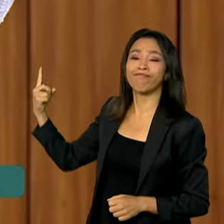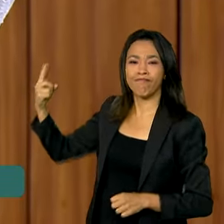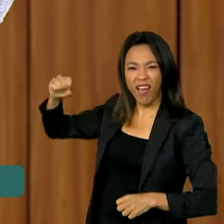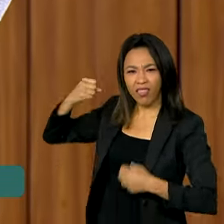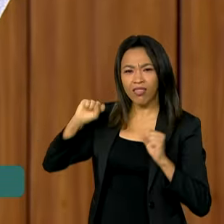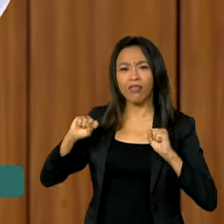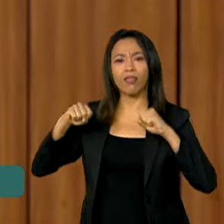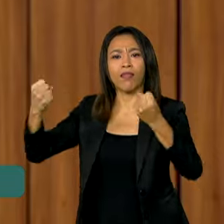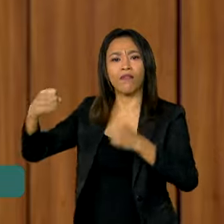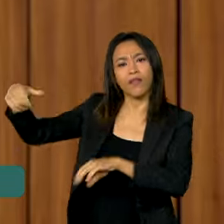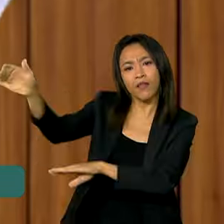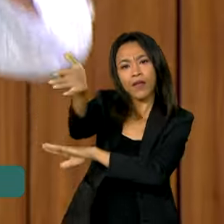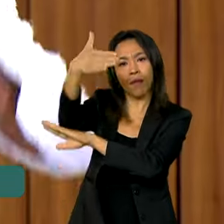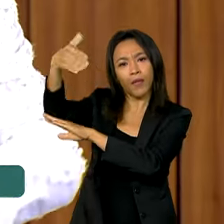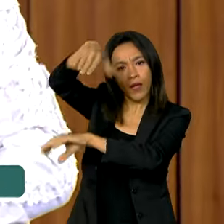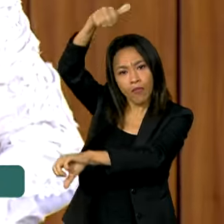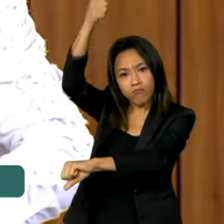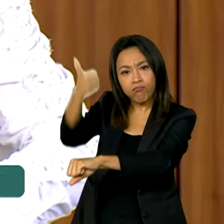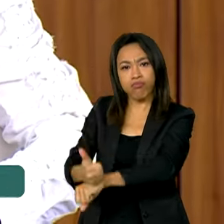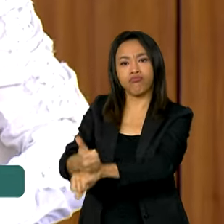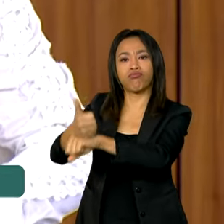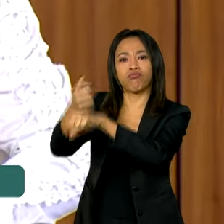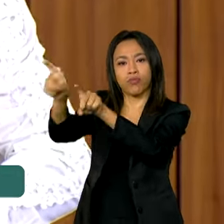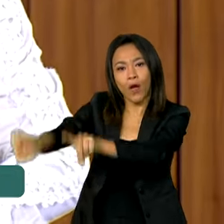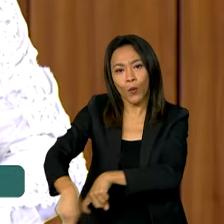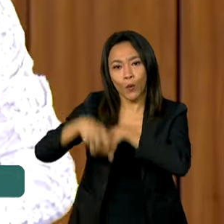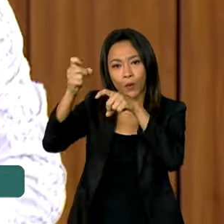bandeira do Maracatu rural.